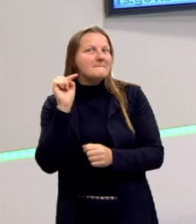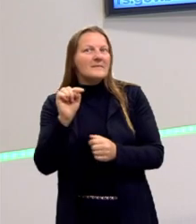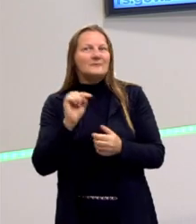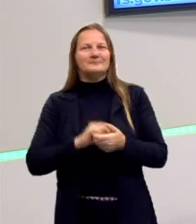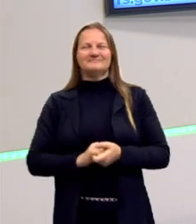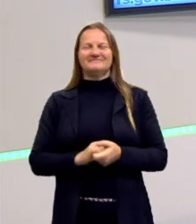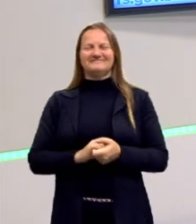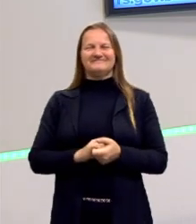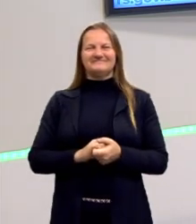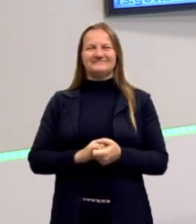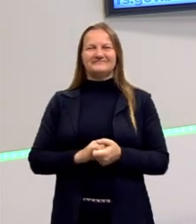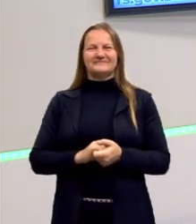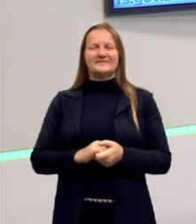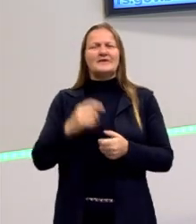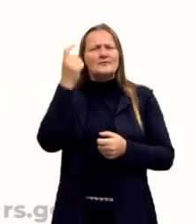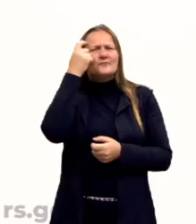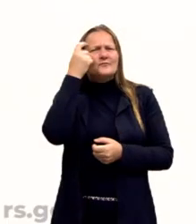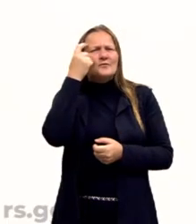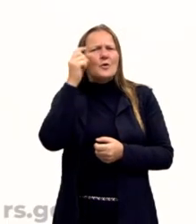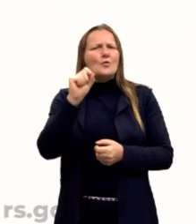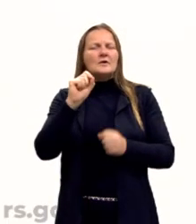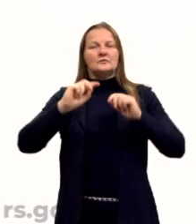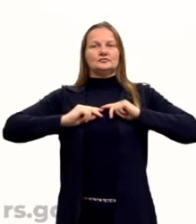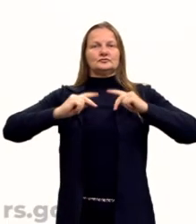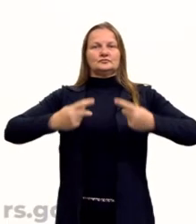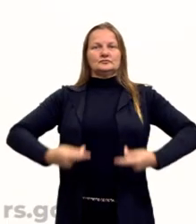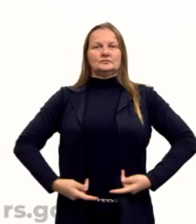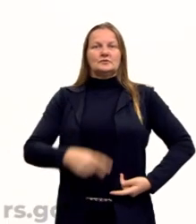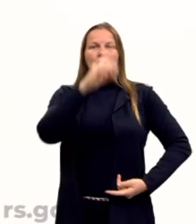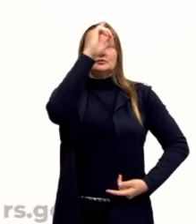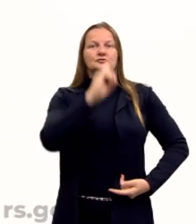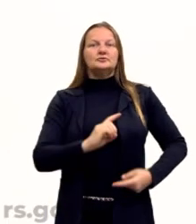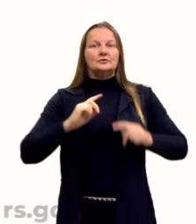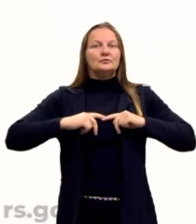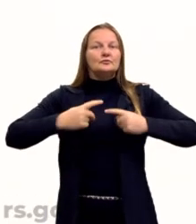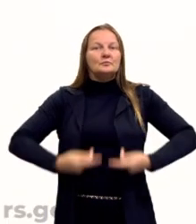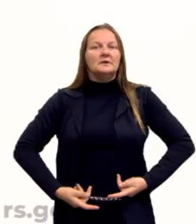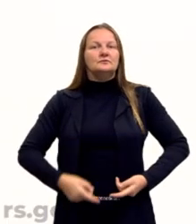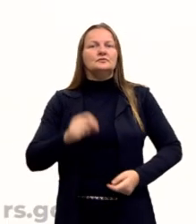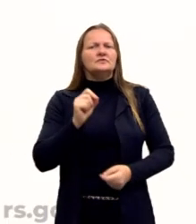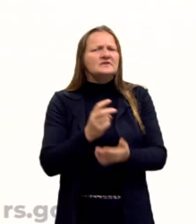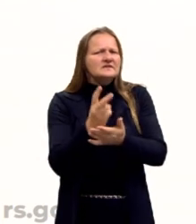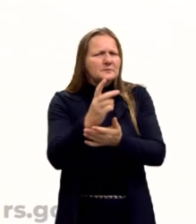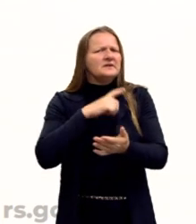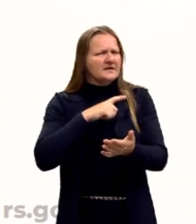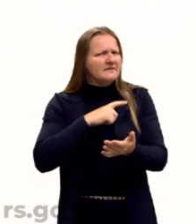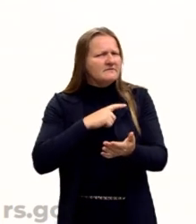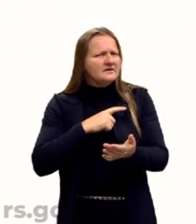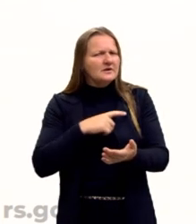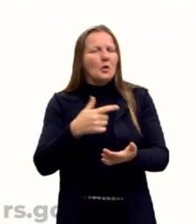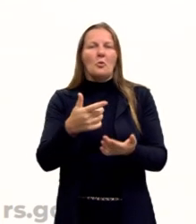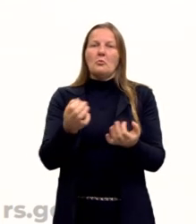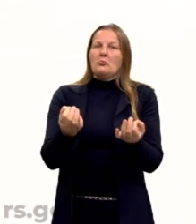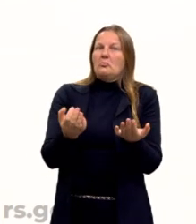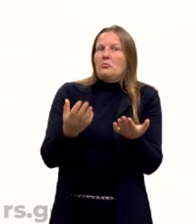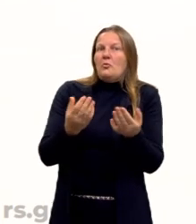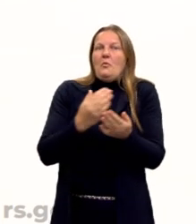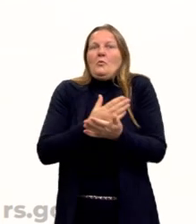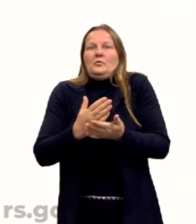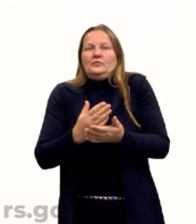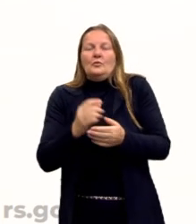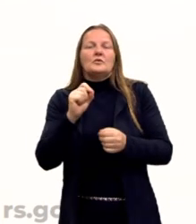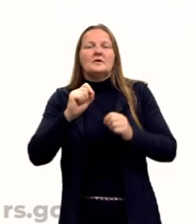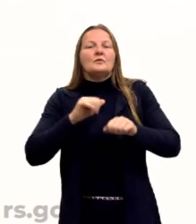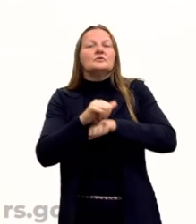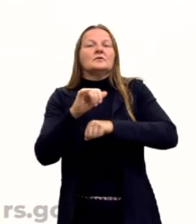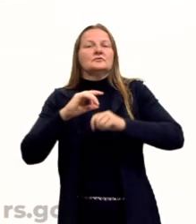reflexões sobre os direitos humanos, e então, direitos humanos sempre existiram, sempre tivemos, vamos ver o que acontece com os